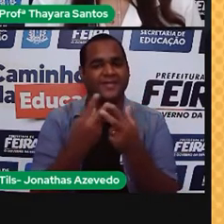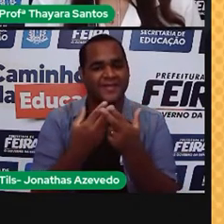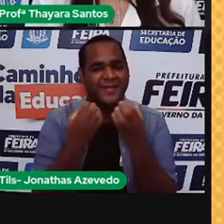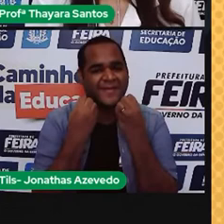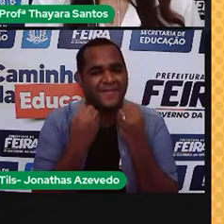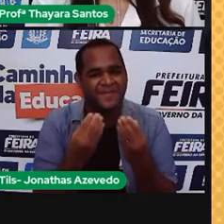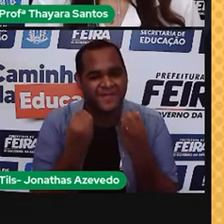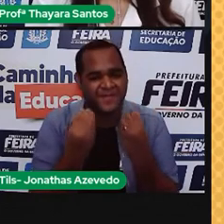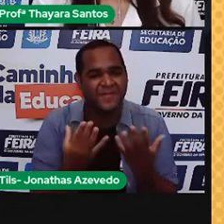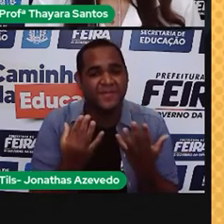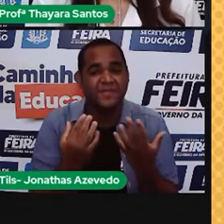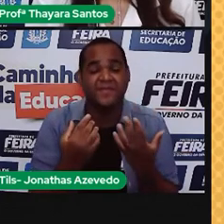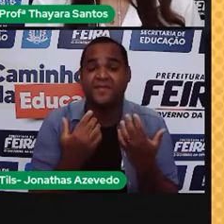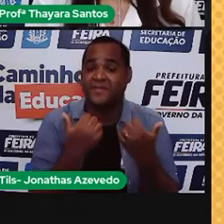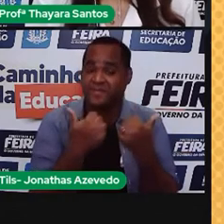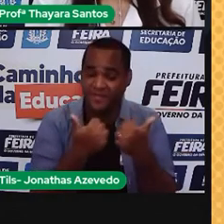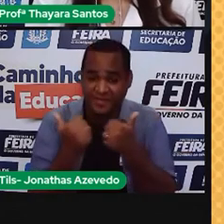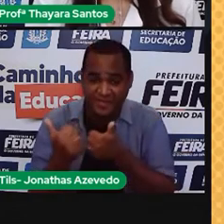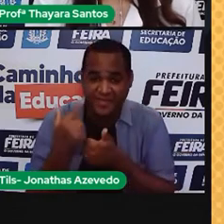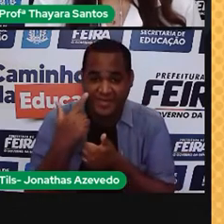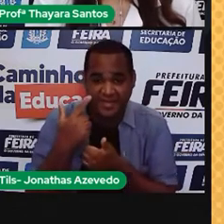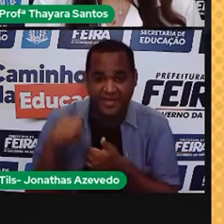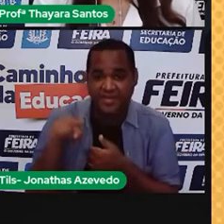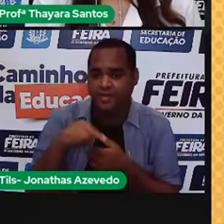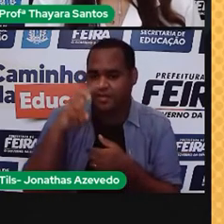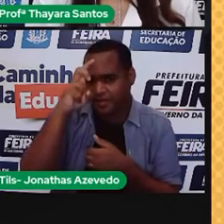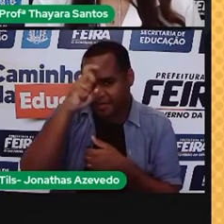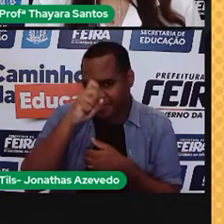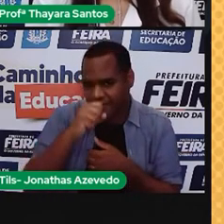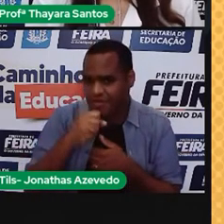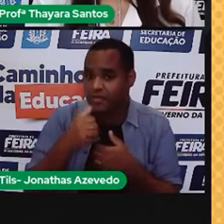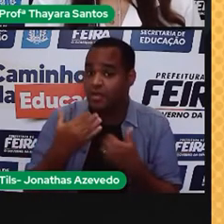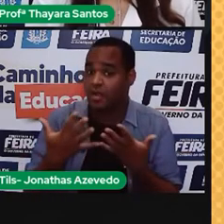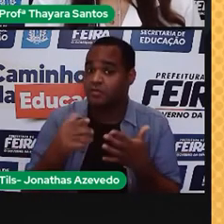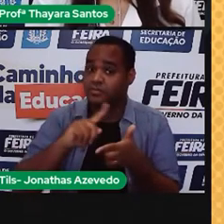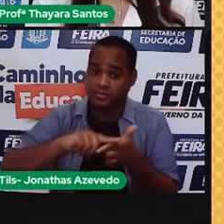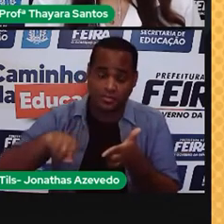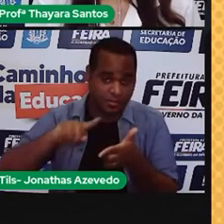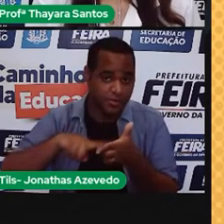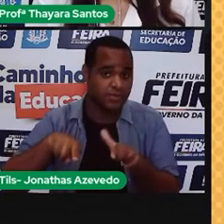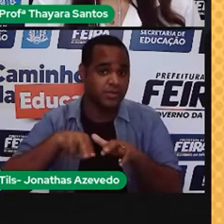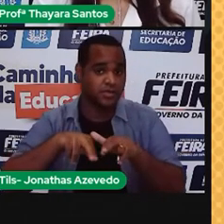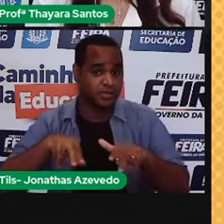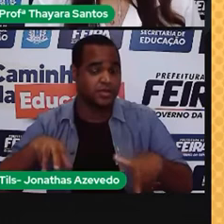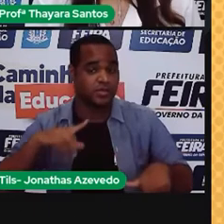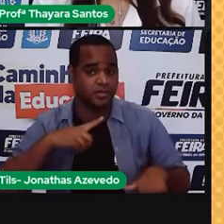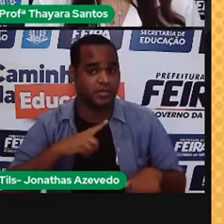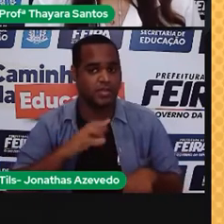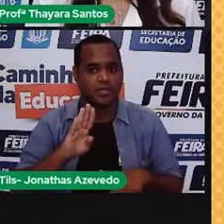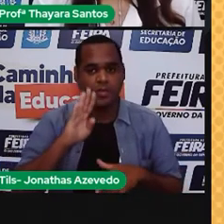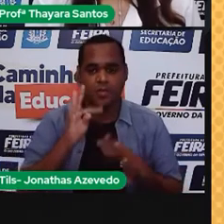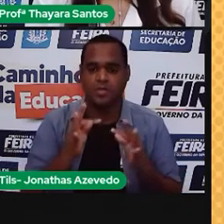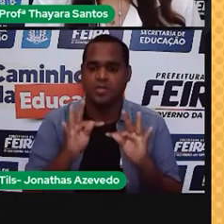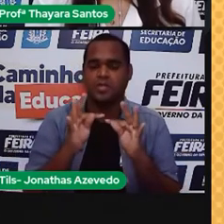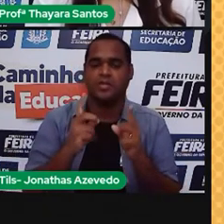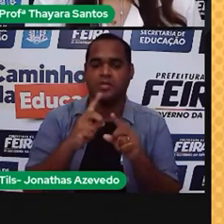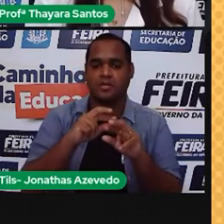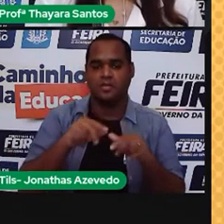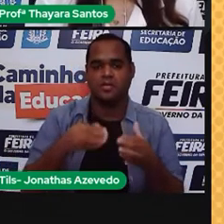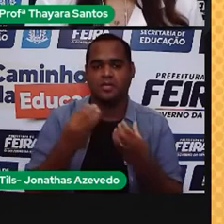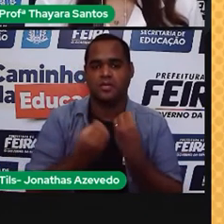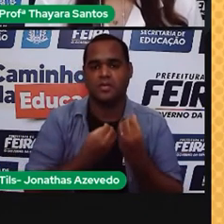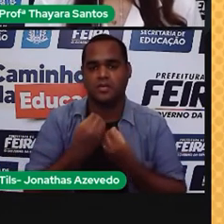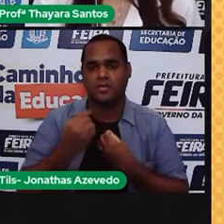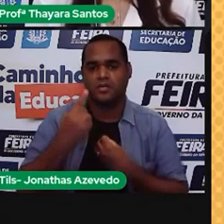Calma, Saturnina! Ainda tem muita polêmica sobre a biotecnologia. Não sabemos direito até